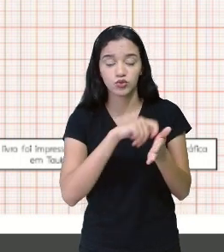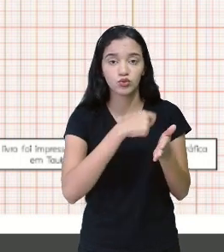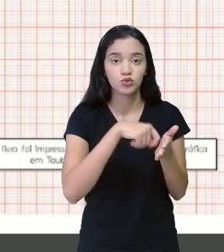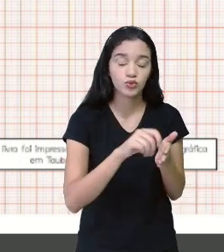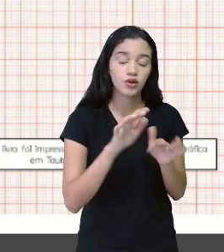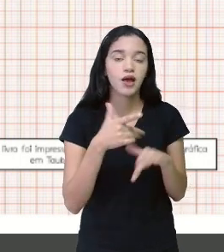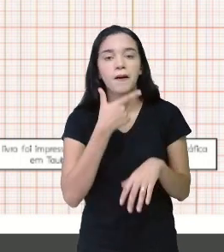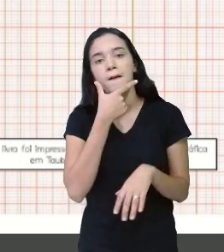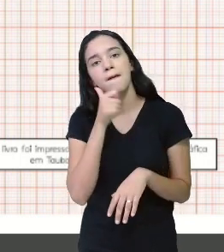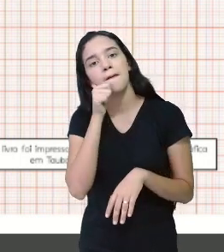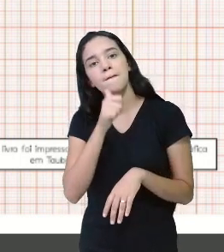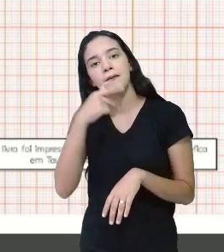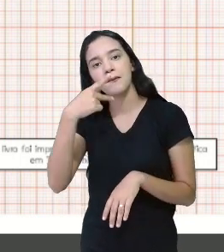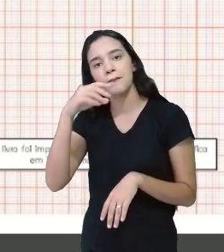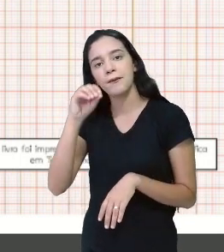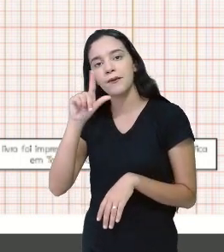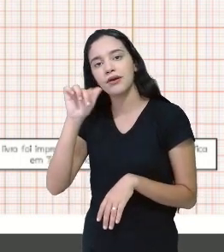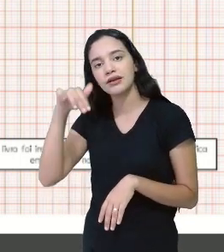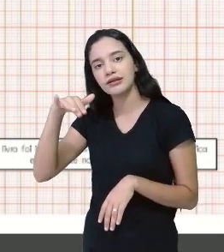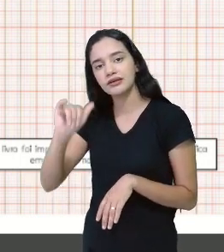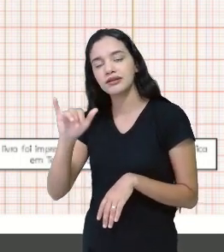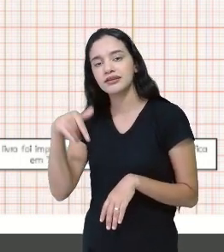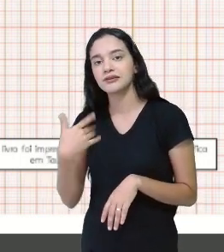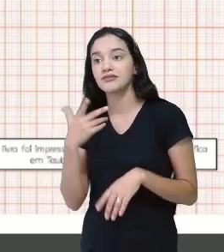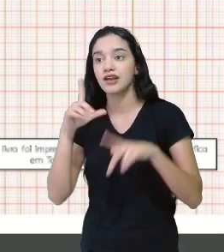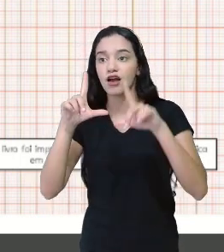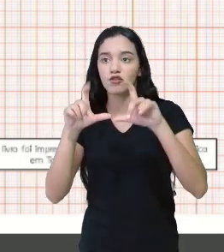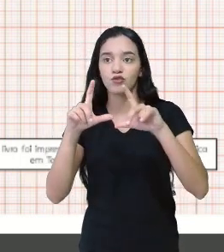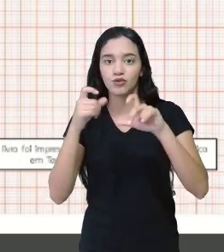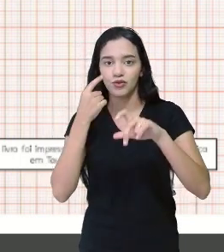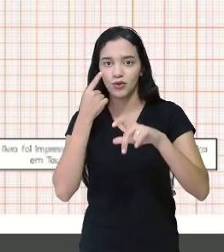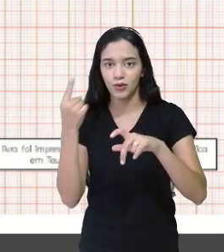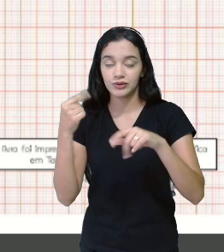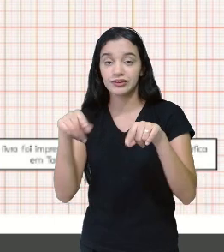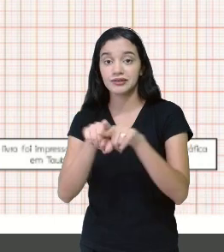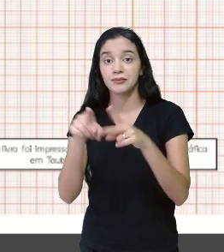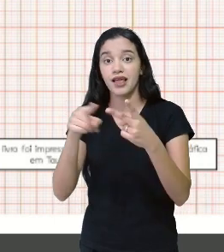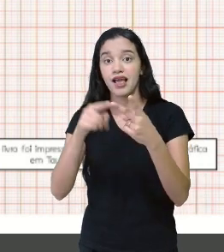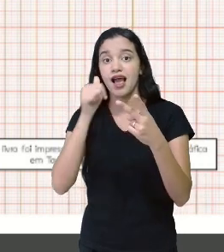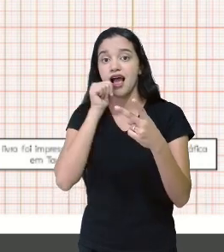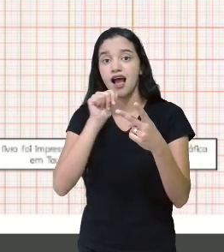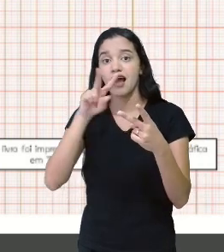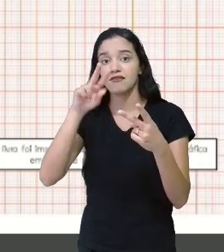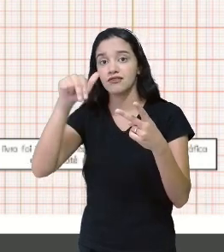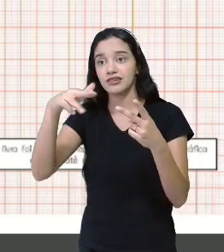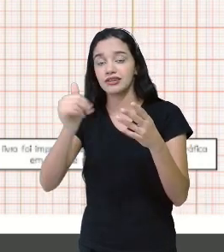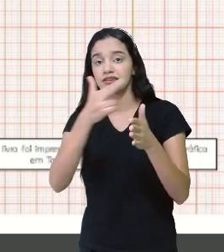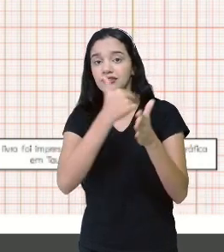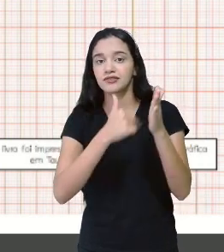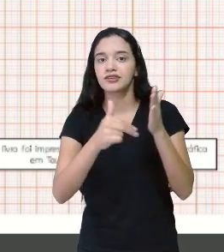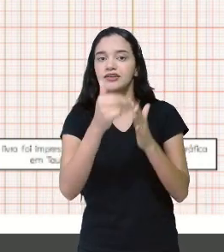por Poliana Gama. A gente está vendo aí a foto dela e a Vana, que fez esses desenhos